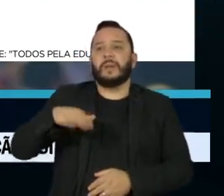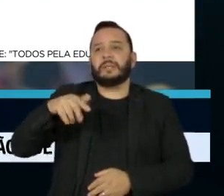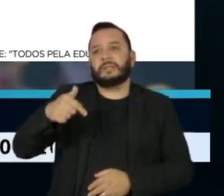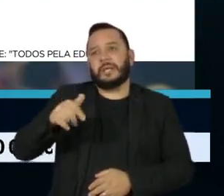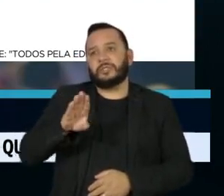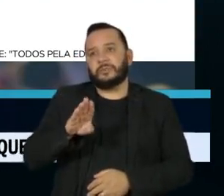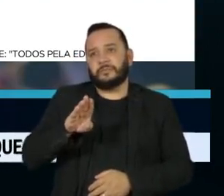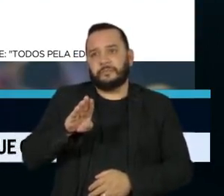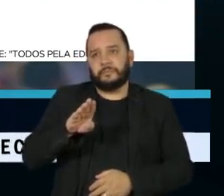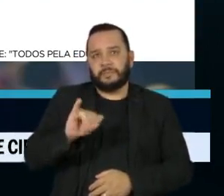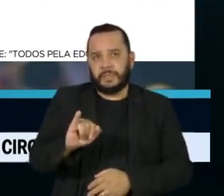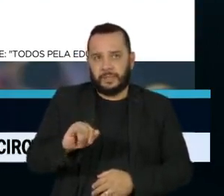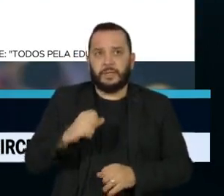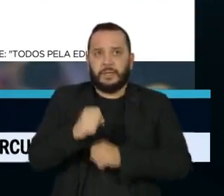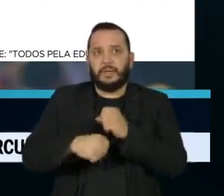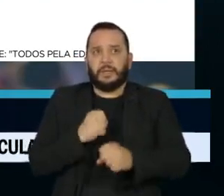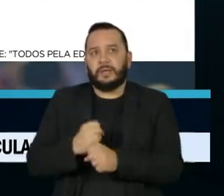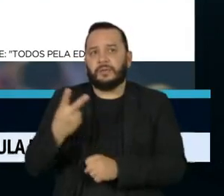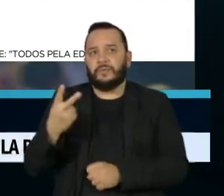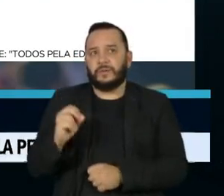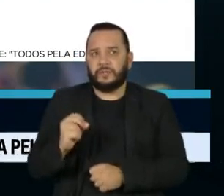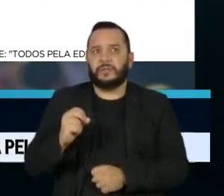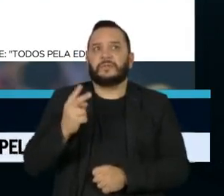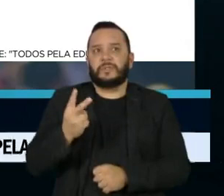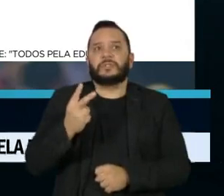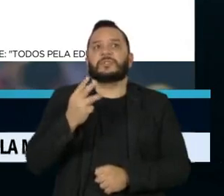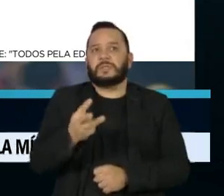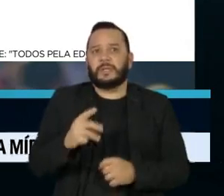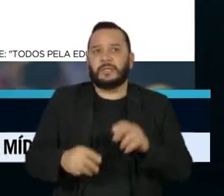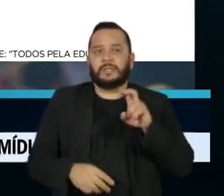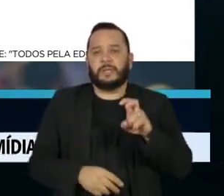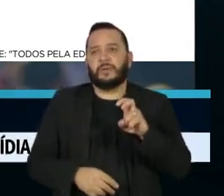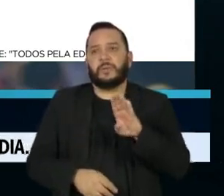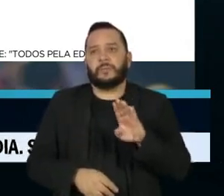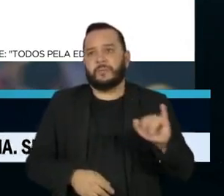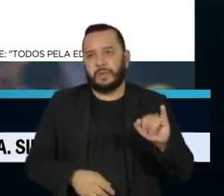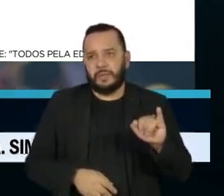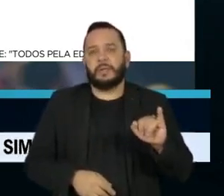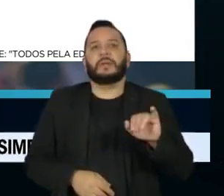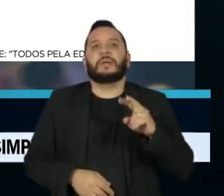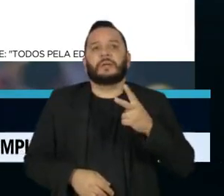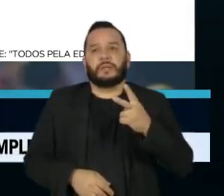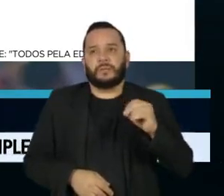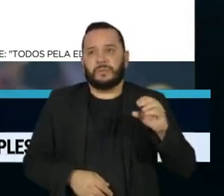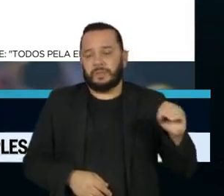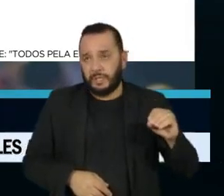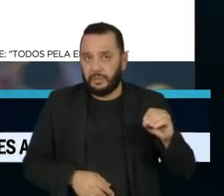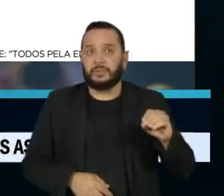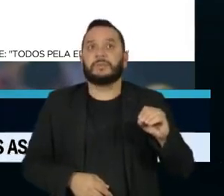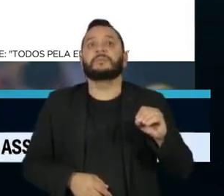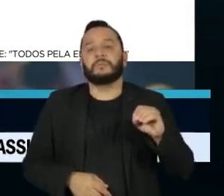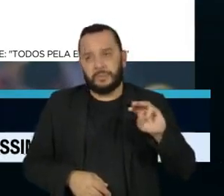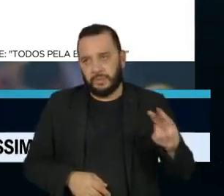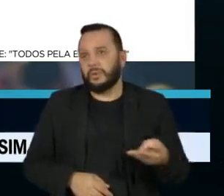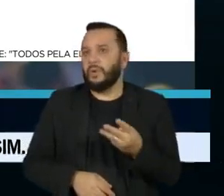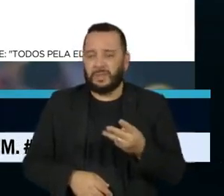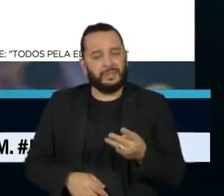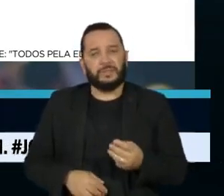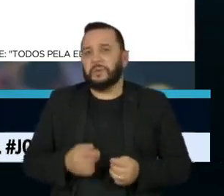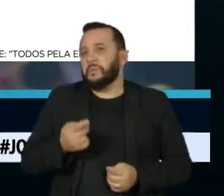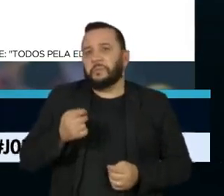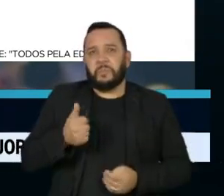2023, são sugeridos 5 bilhões e 200 milhões, valor menor do que o